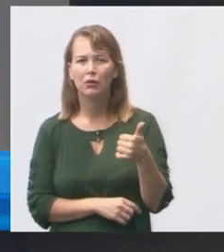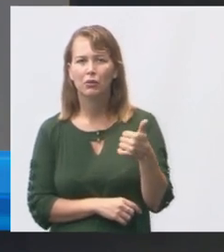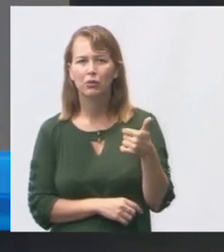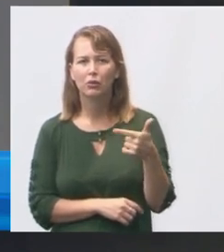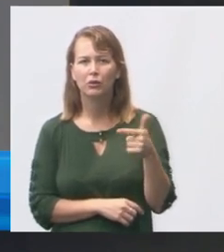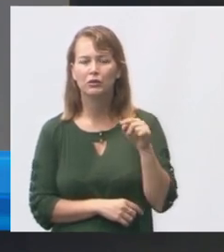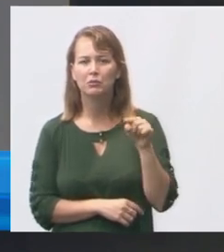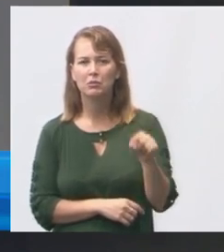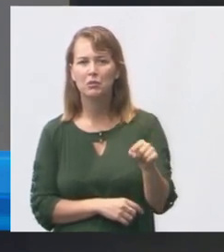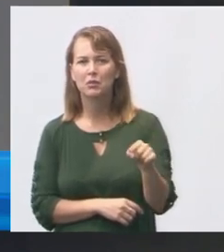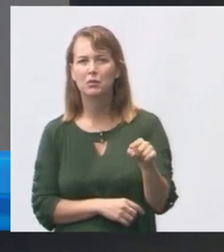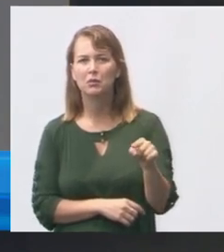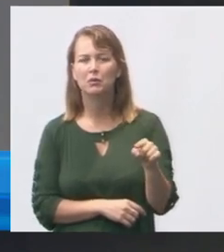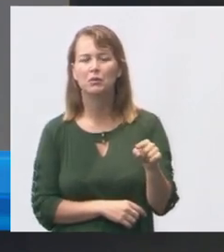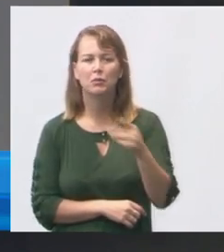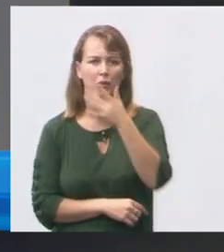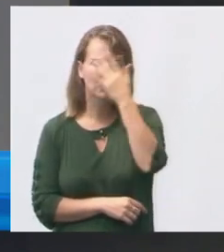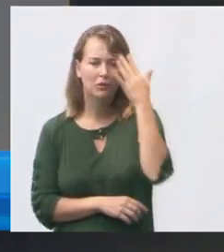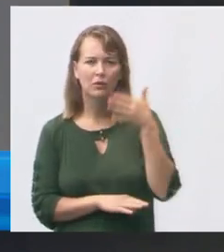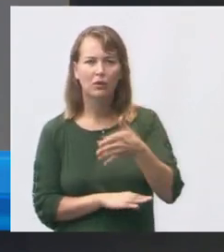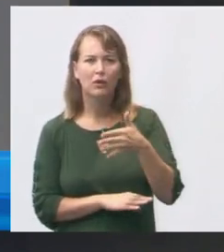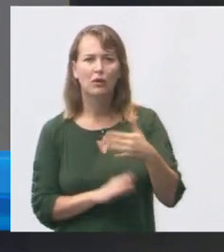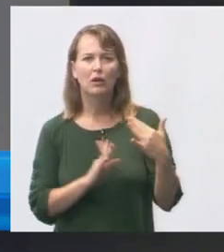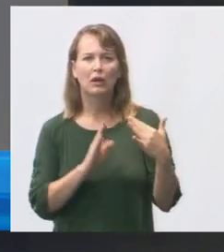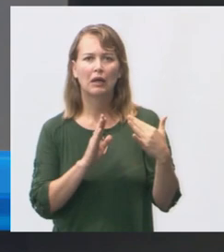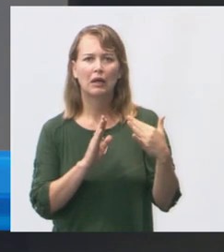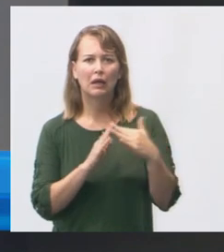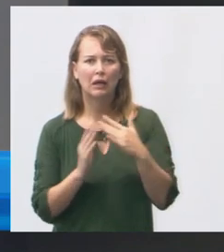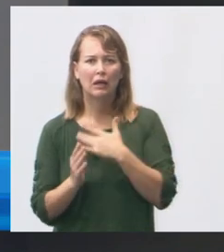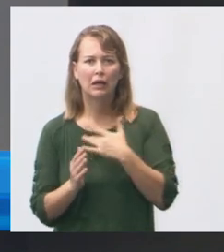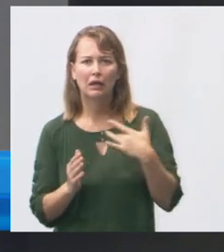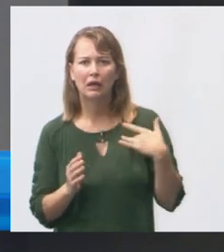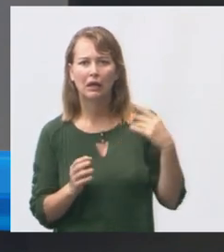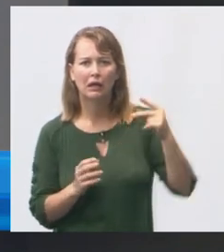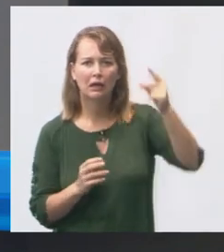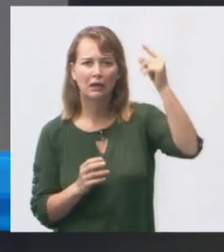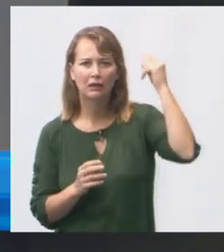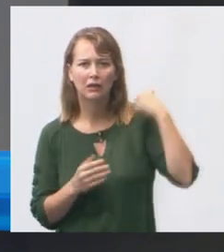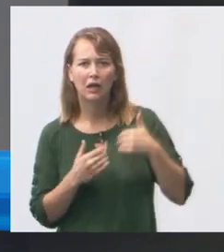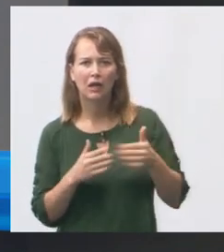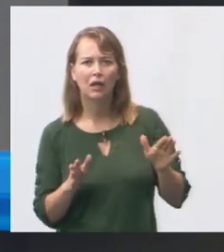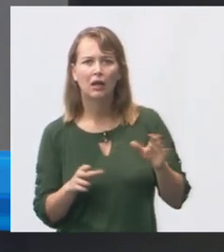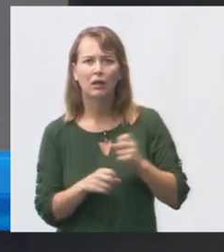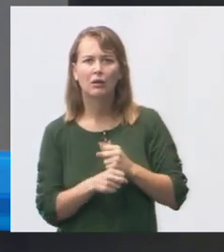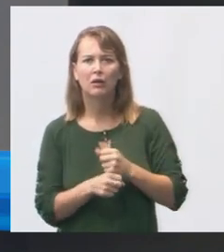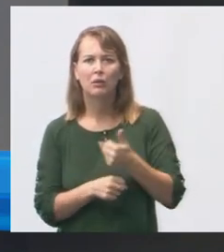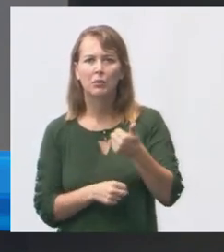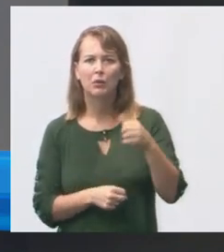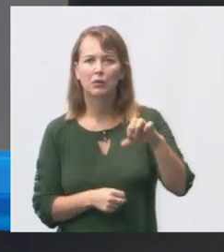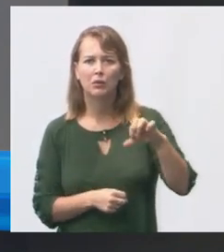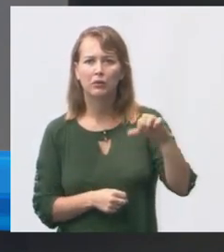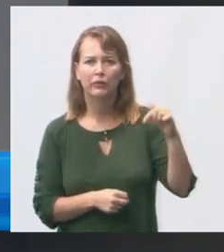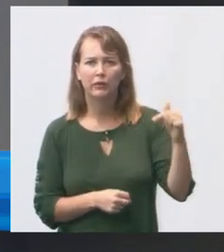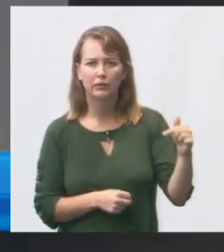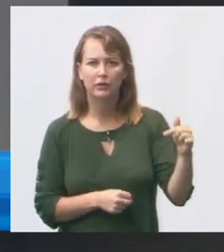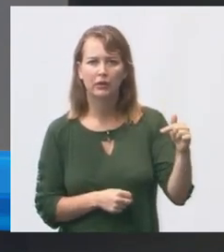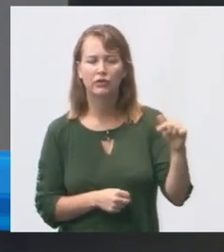pacientes o imóvel é antigo e com espaço bem limitado inaugurado em 97 possui